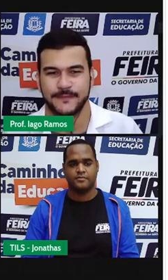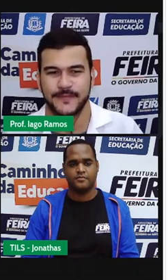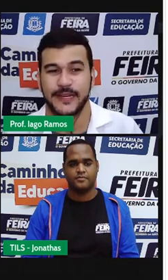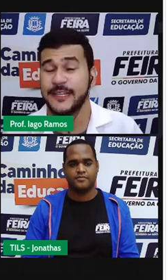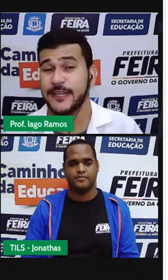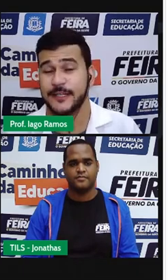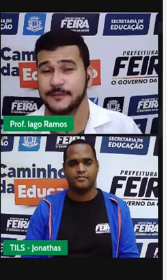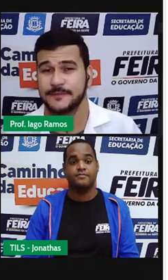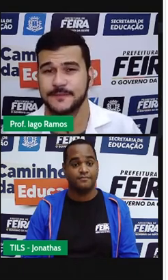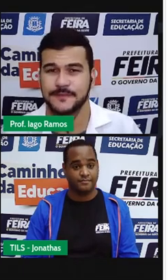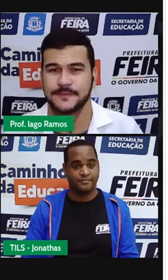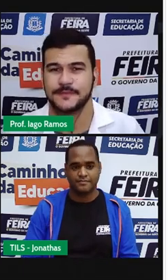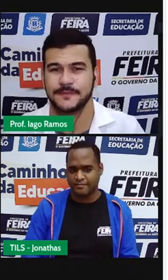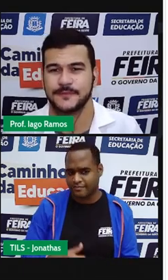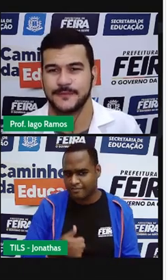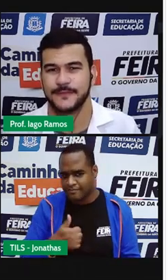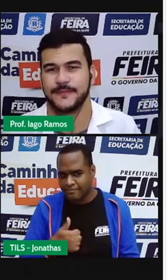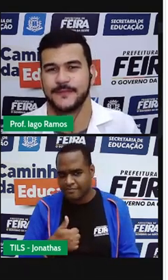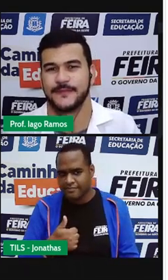E aí?